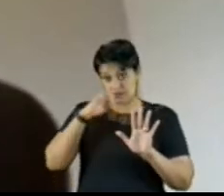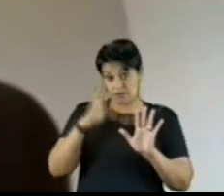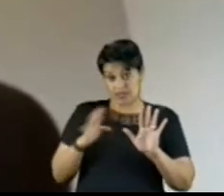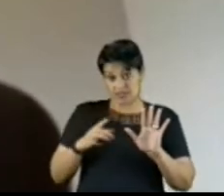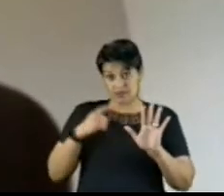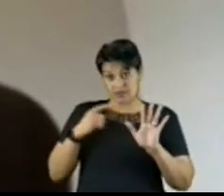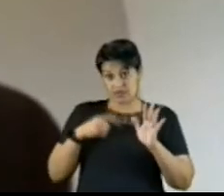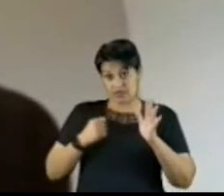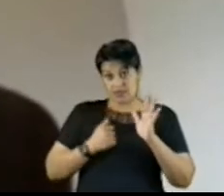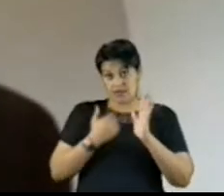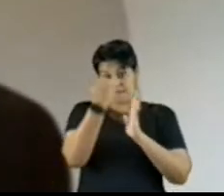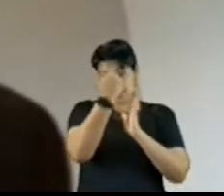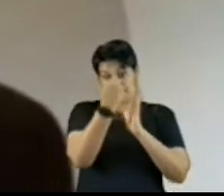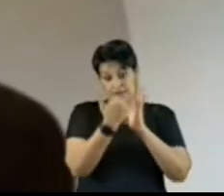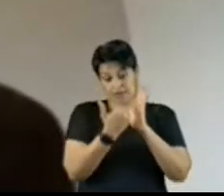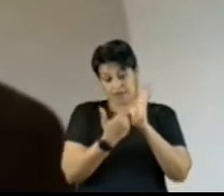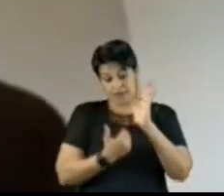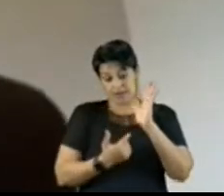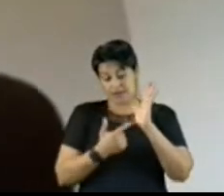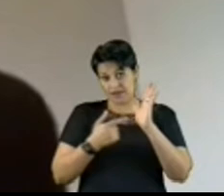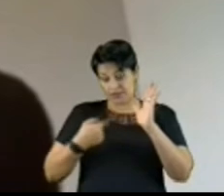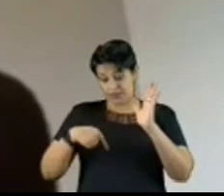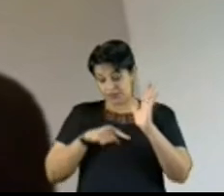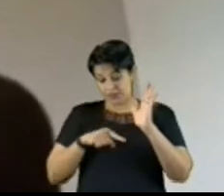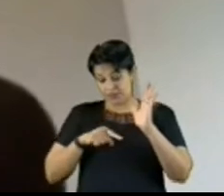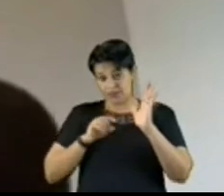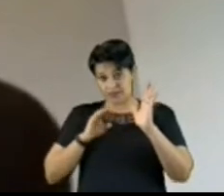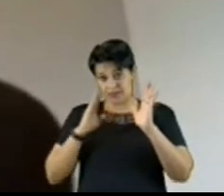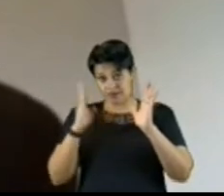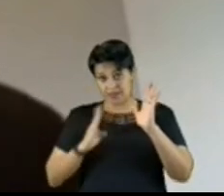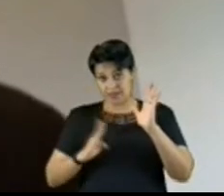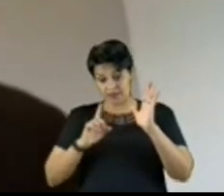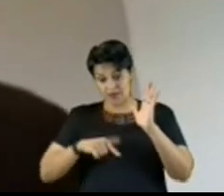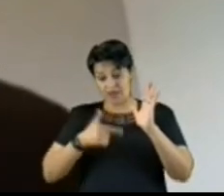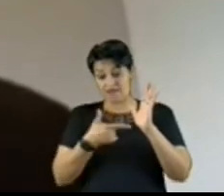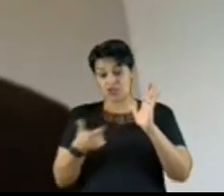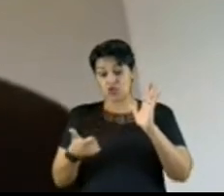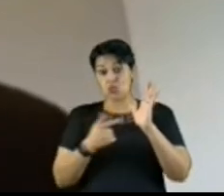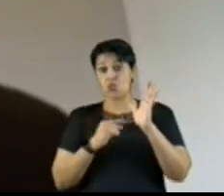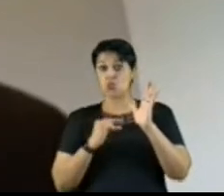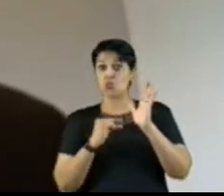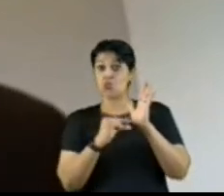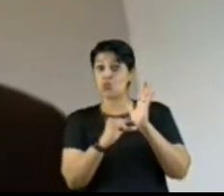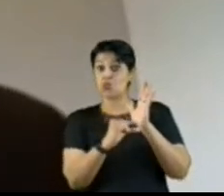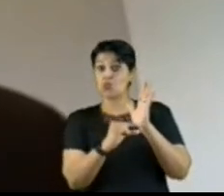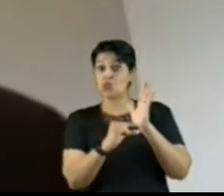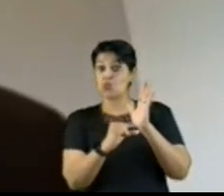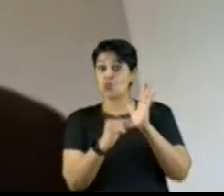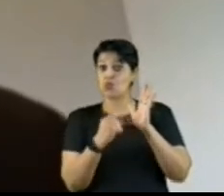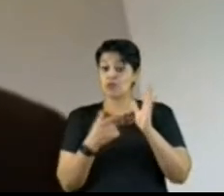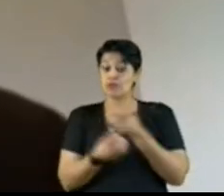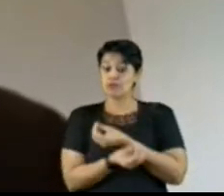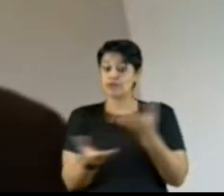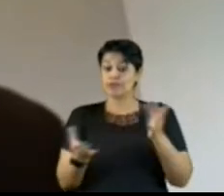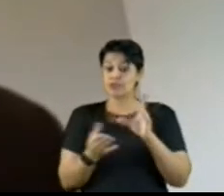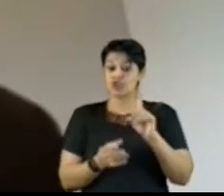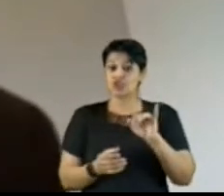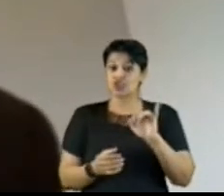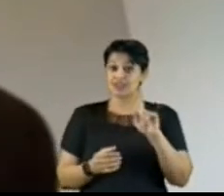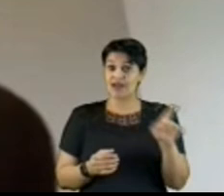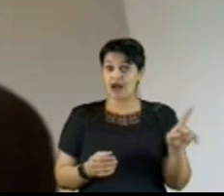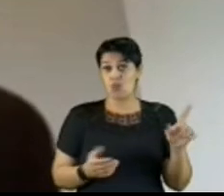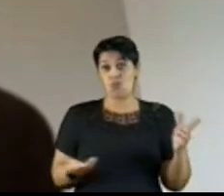uma honrosa vigésima colocação na dimensão dos serviços digitais do ranking da